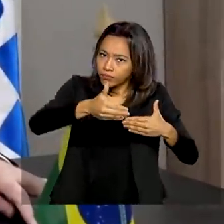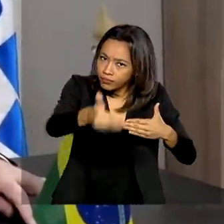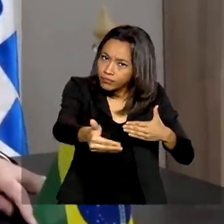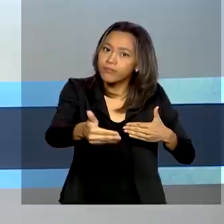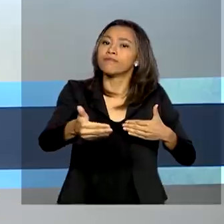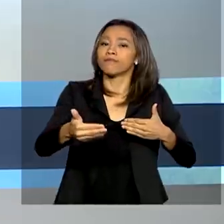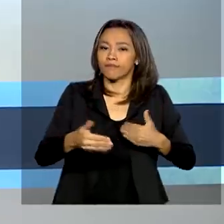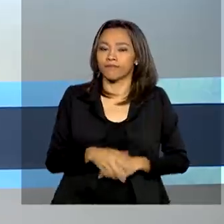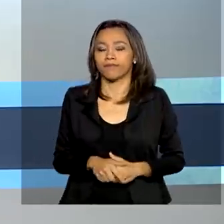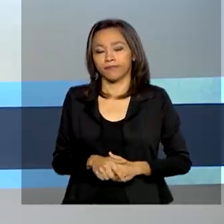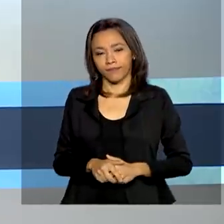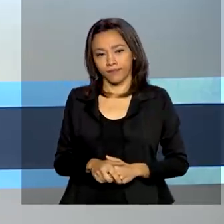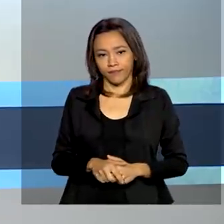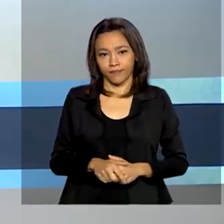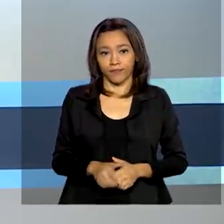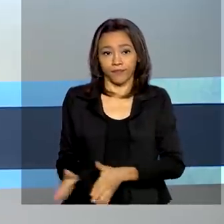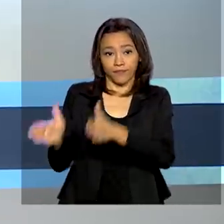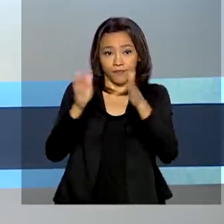sair desse problema.